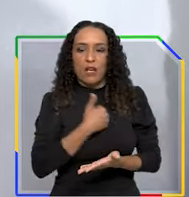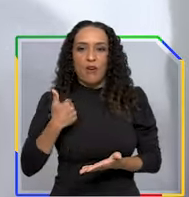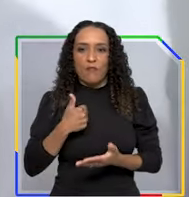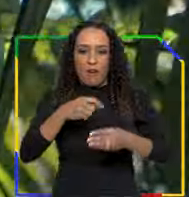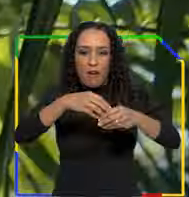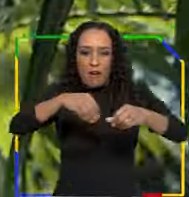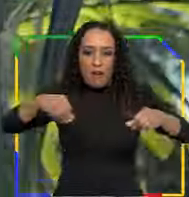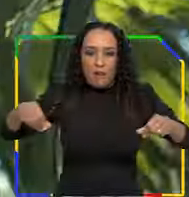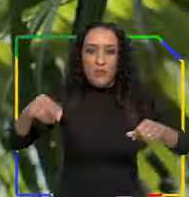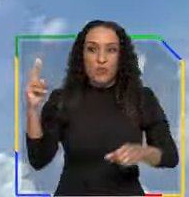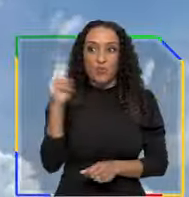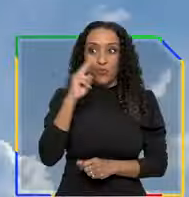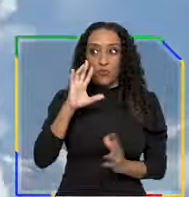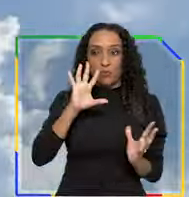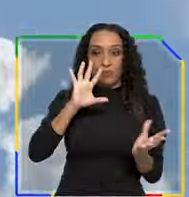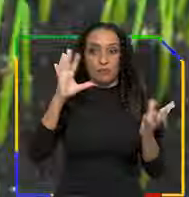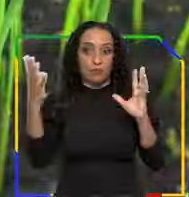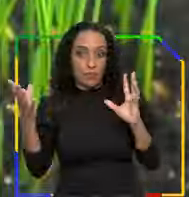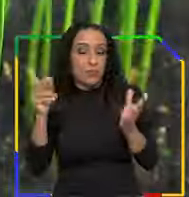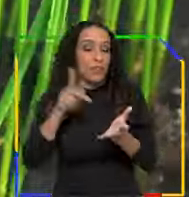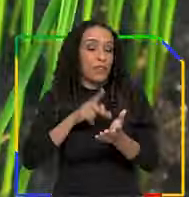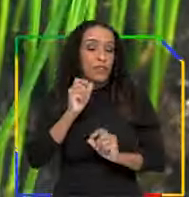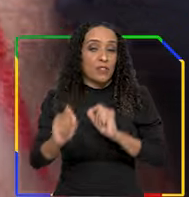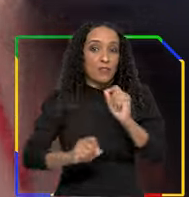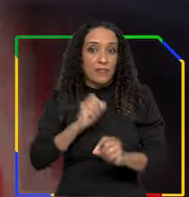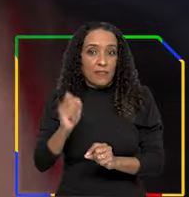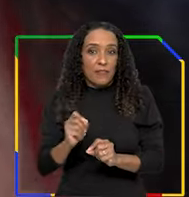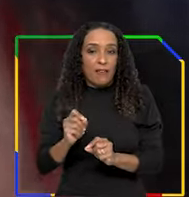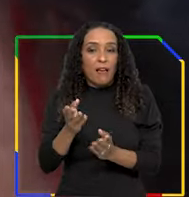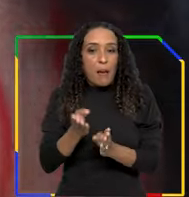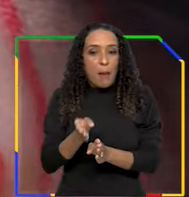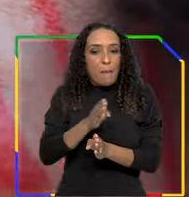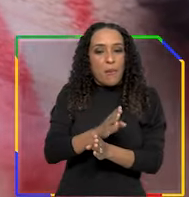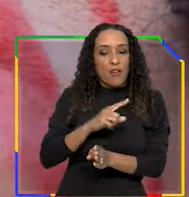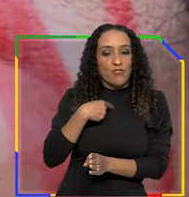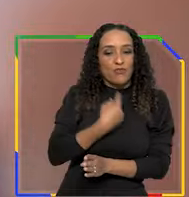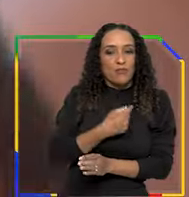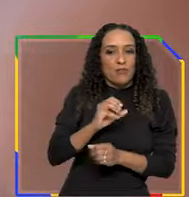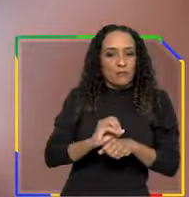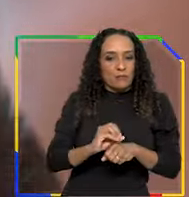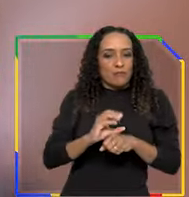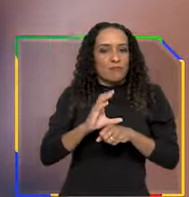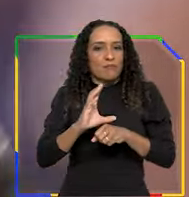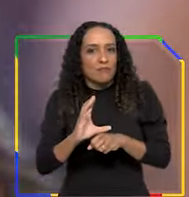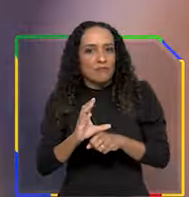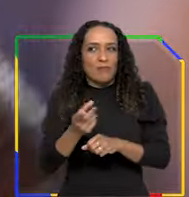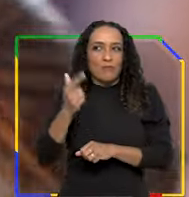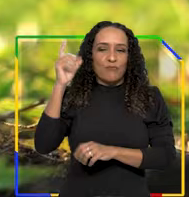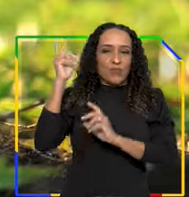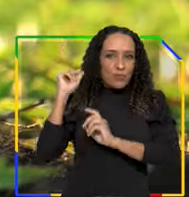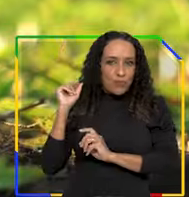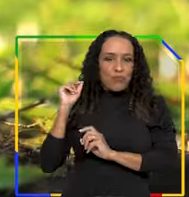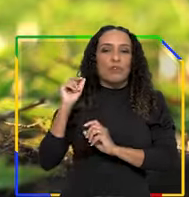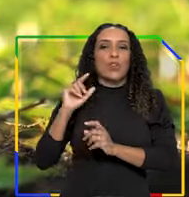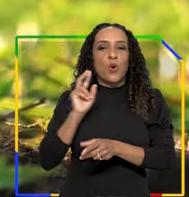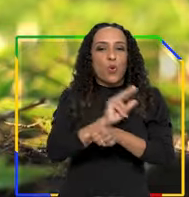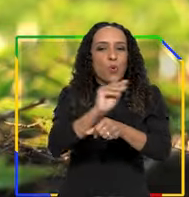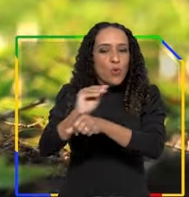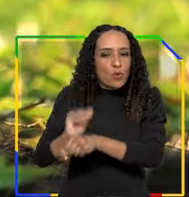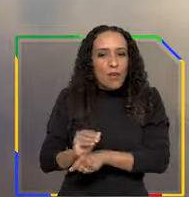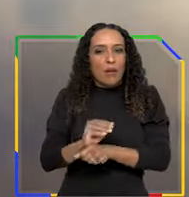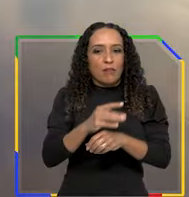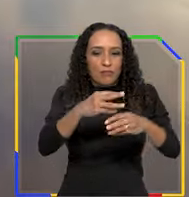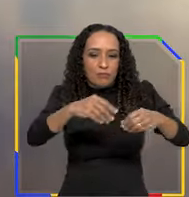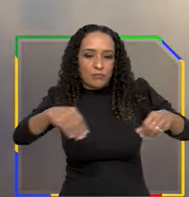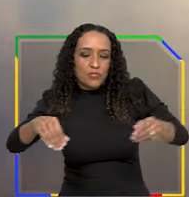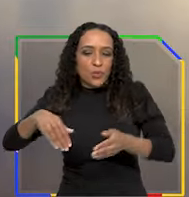salvar a terra da emergência climática são, na verdade, parte dos nossos saberes ancestrais. Nossos cuidados com